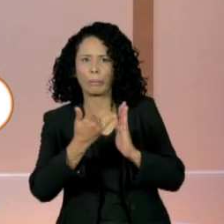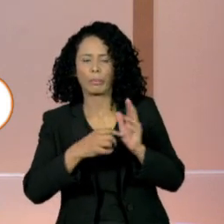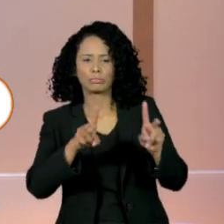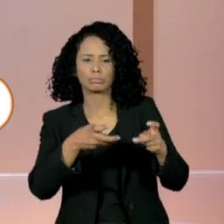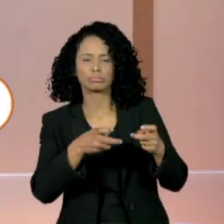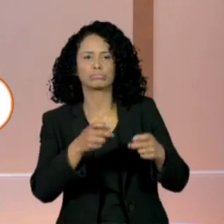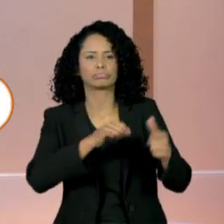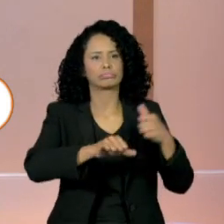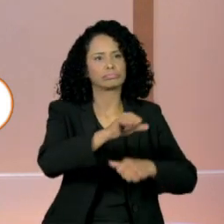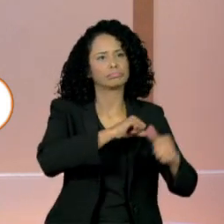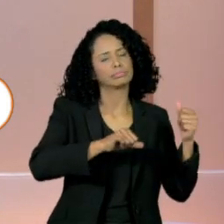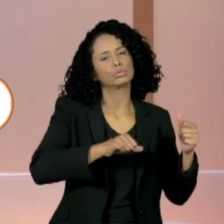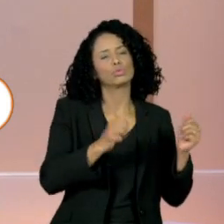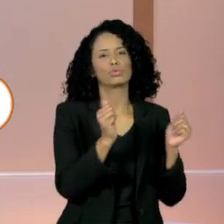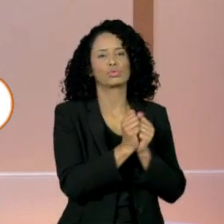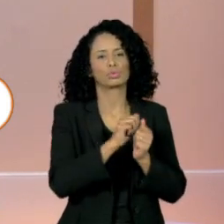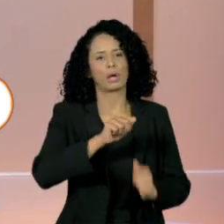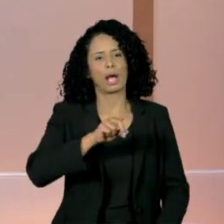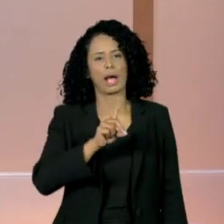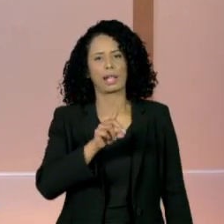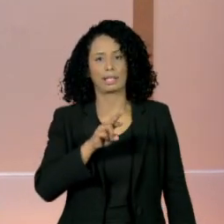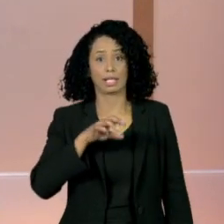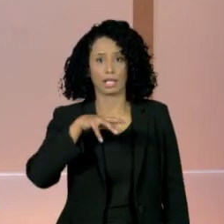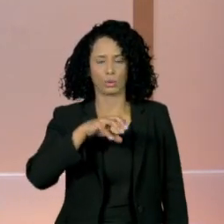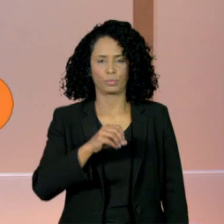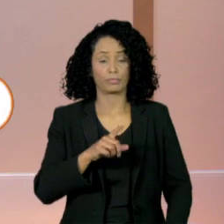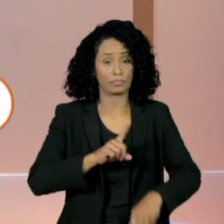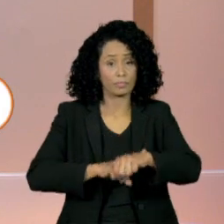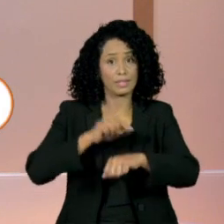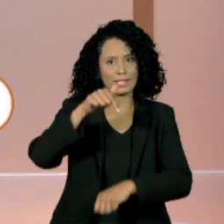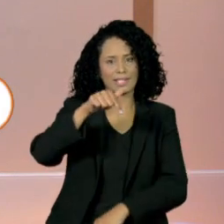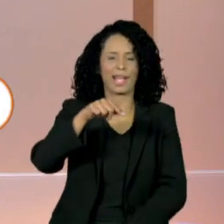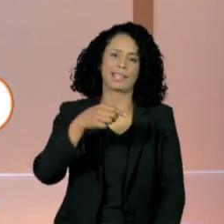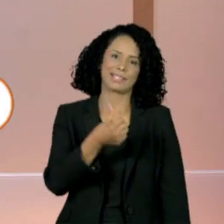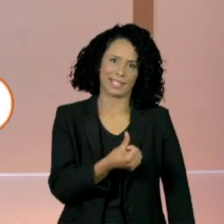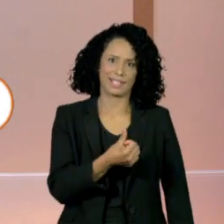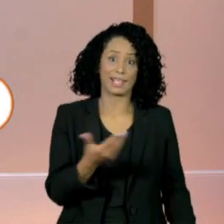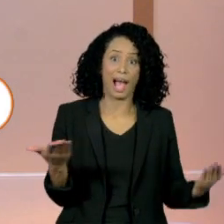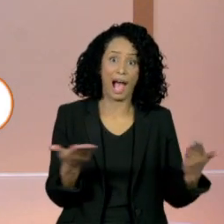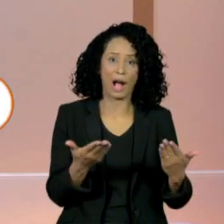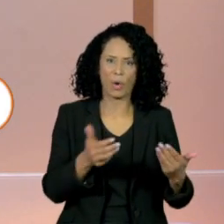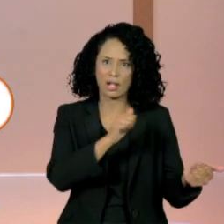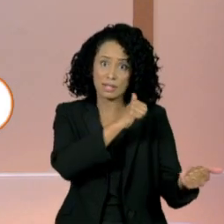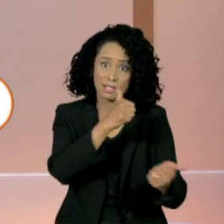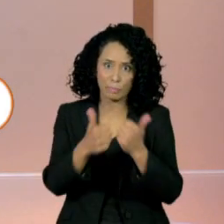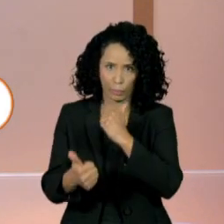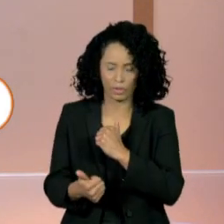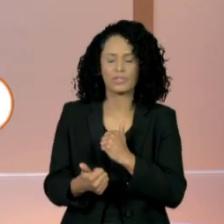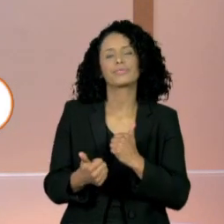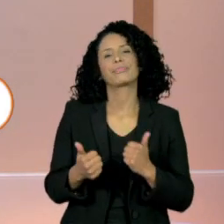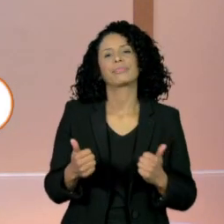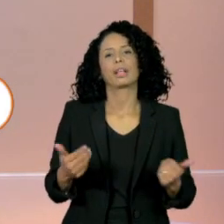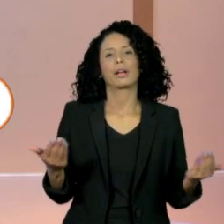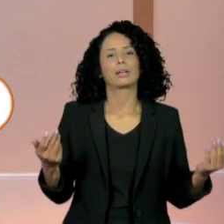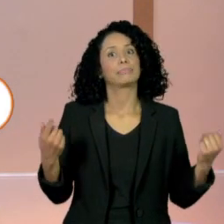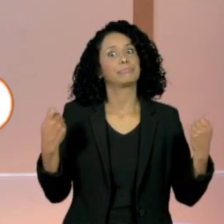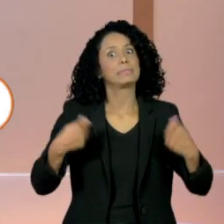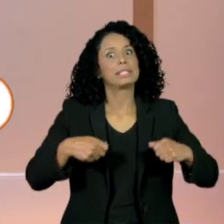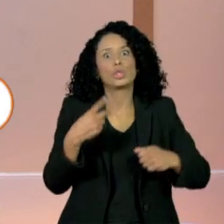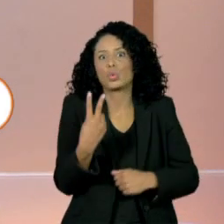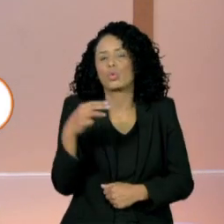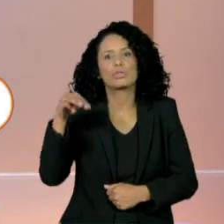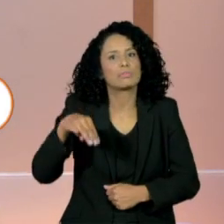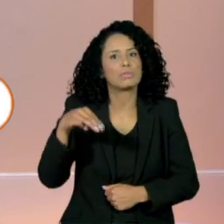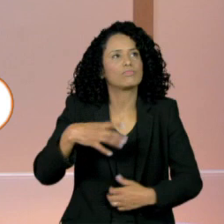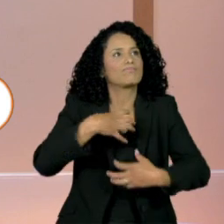Adriano Pires Rodrigues. Agora são sete e seis. Vamos falar de esporte. Olha, foram necessários apenas dois minutos para tornar